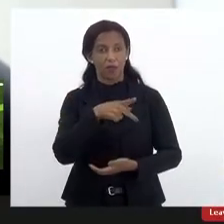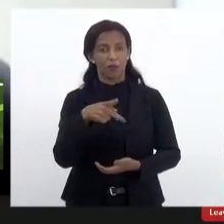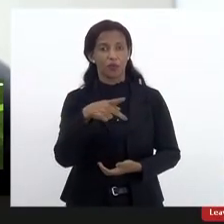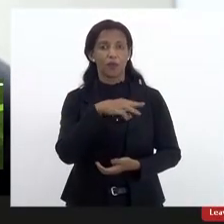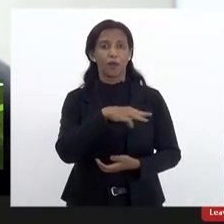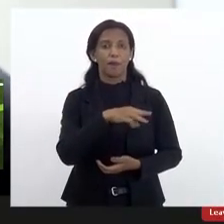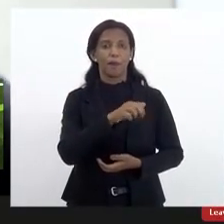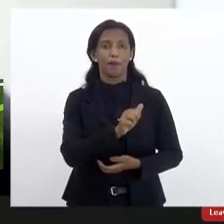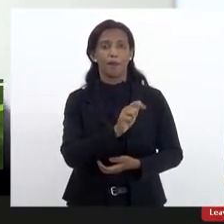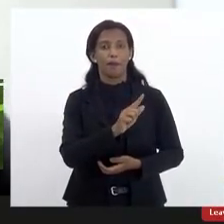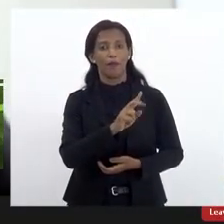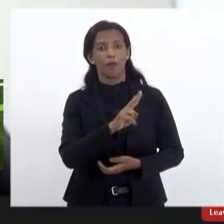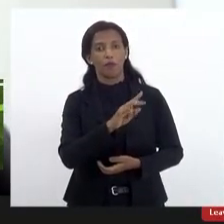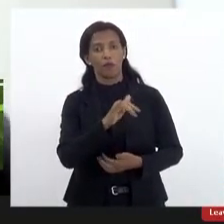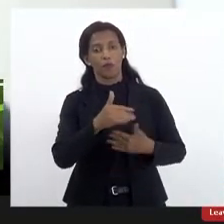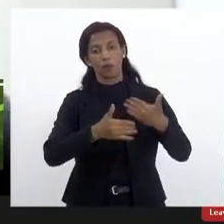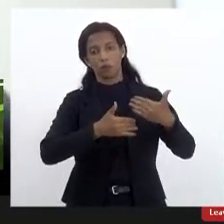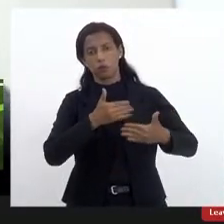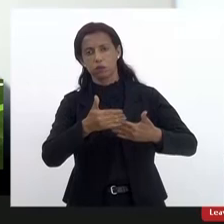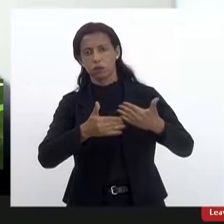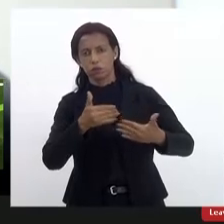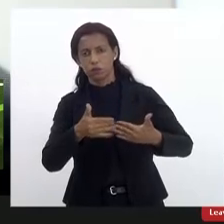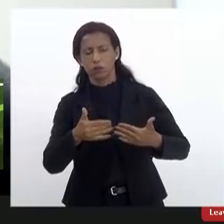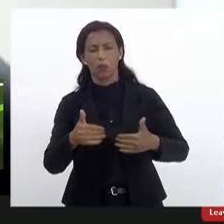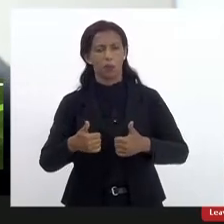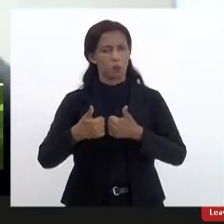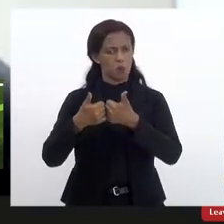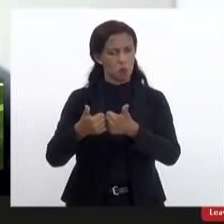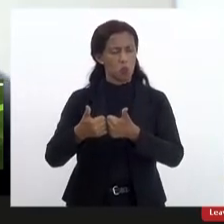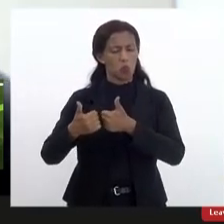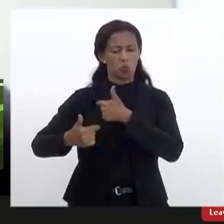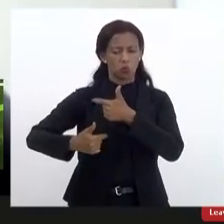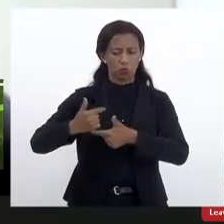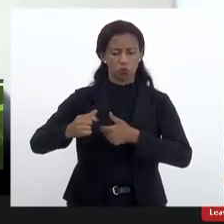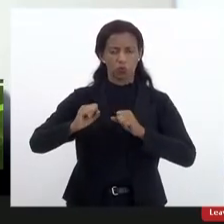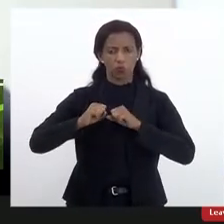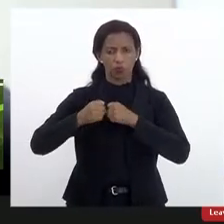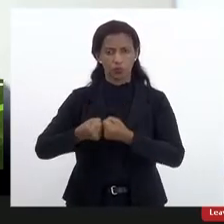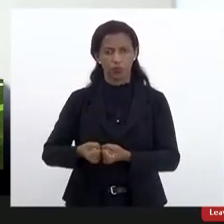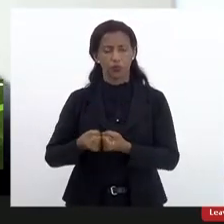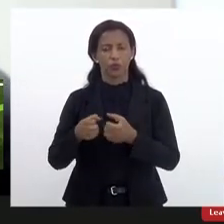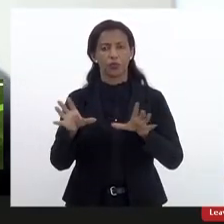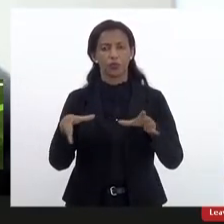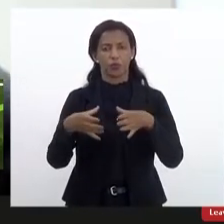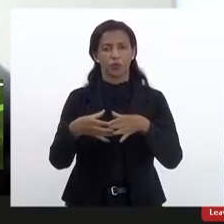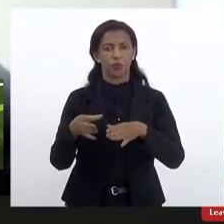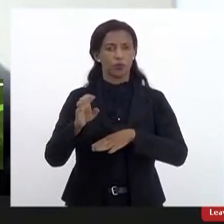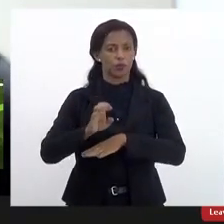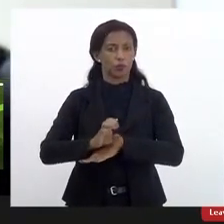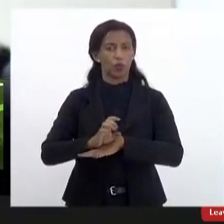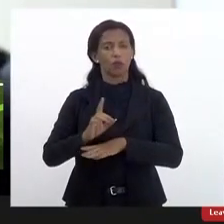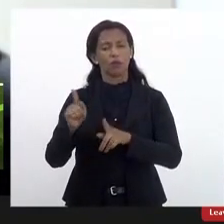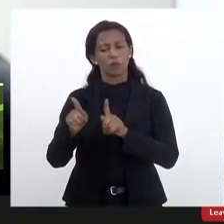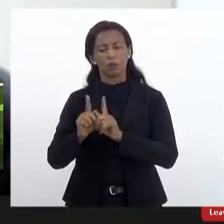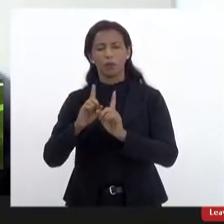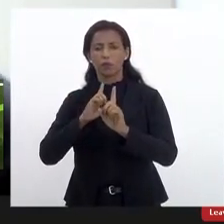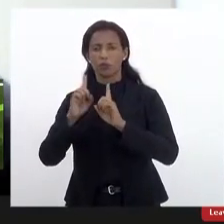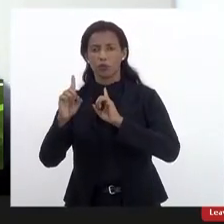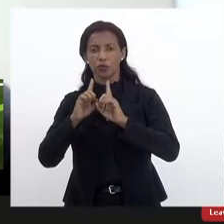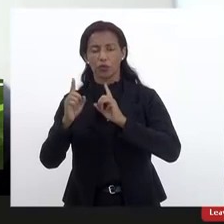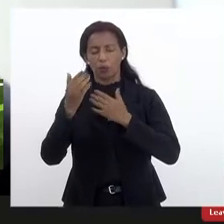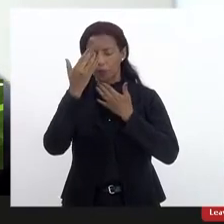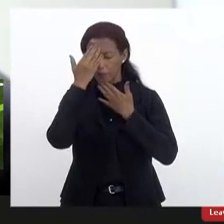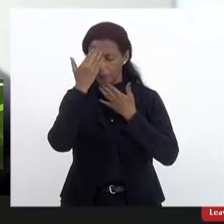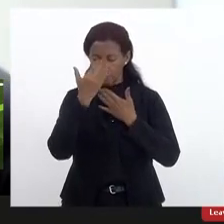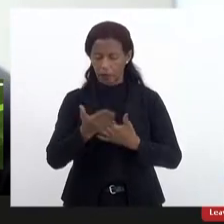Malvina por um processo muito propositivo muito atuante no Conselho Estadual de Educação e também de muito diálogo então